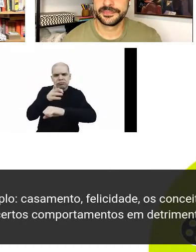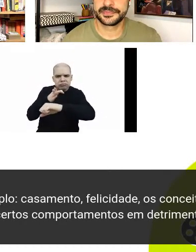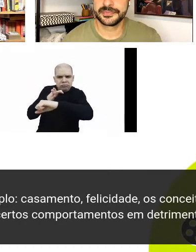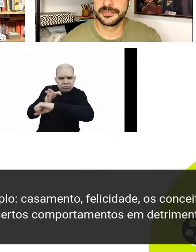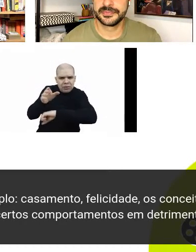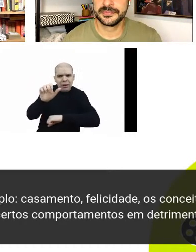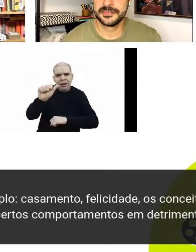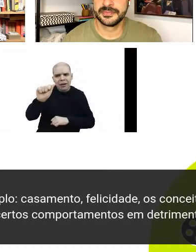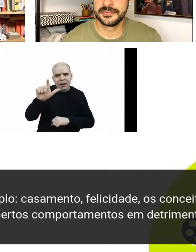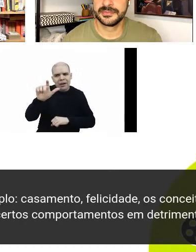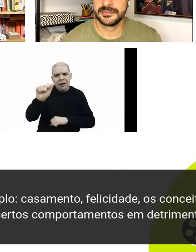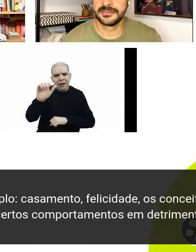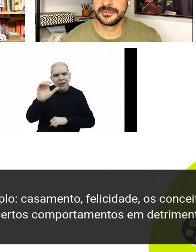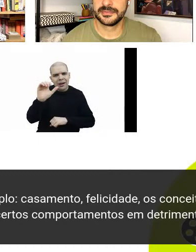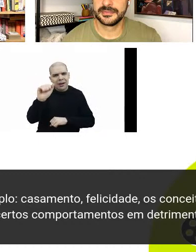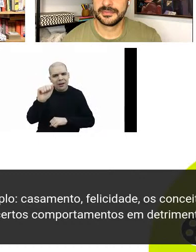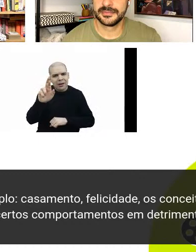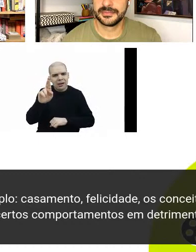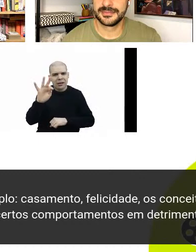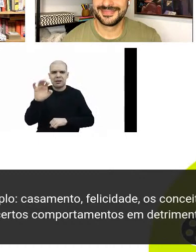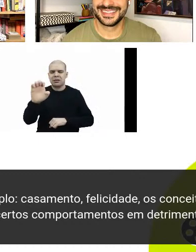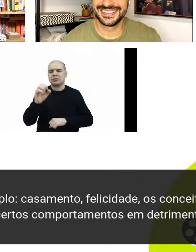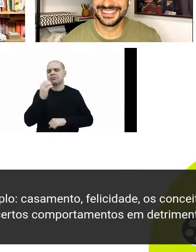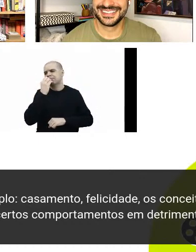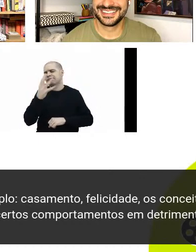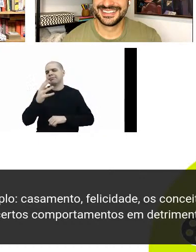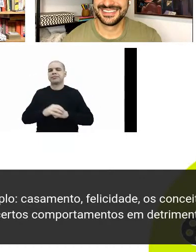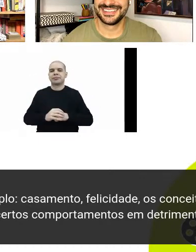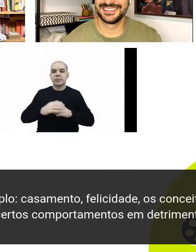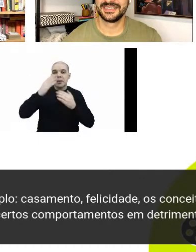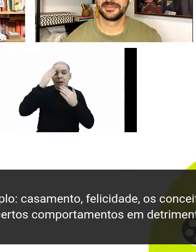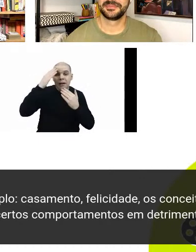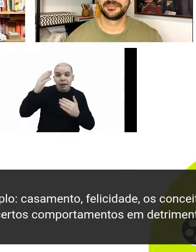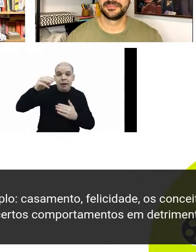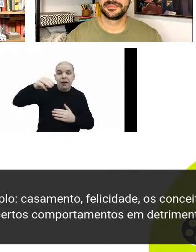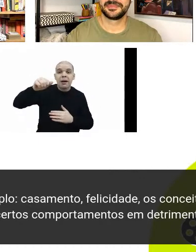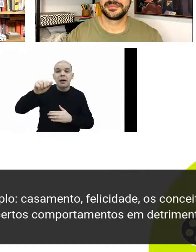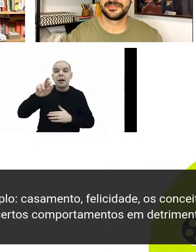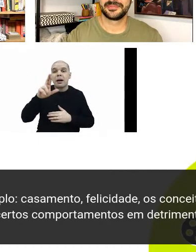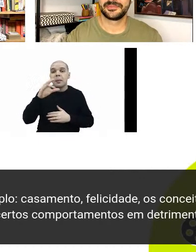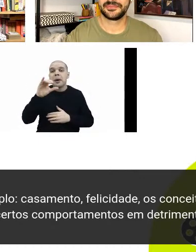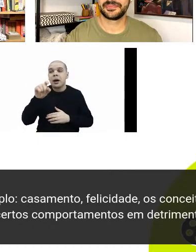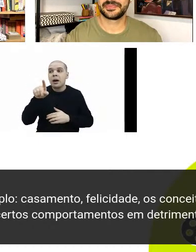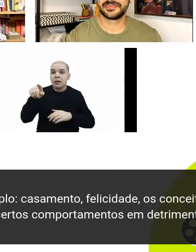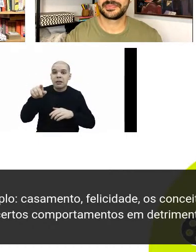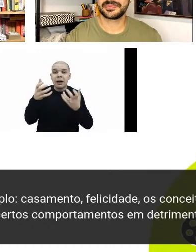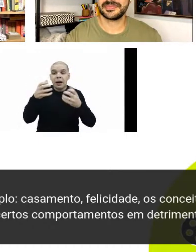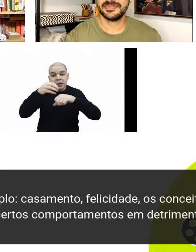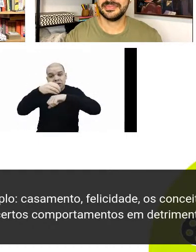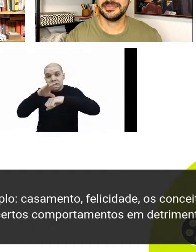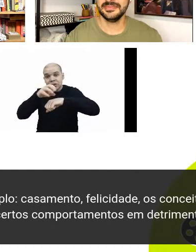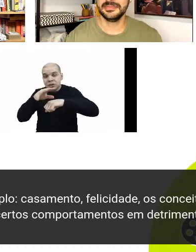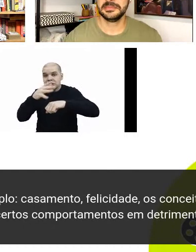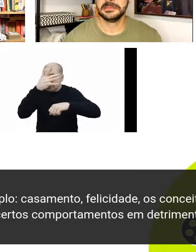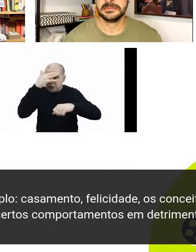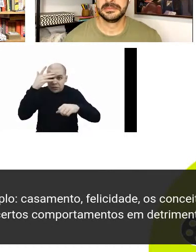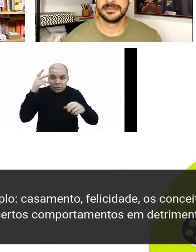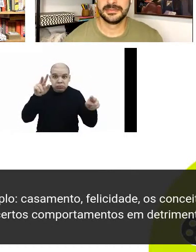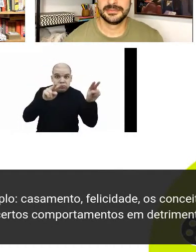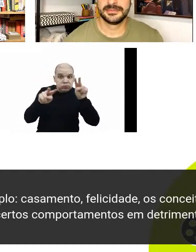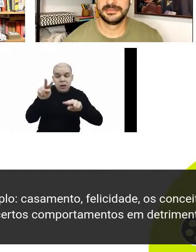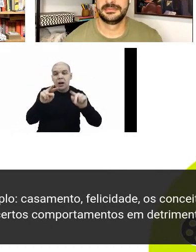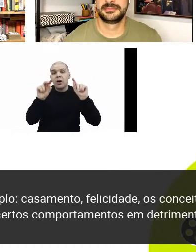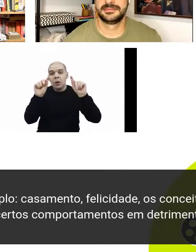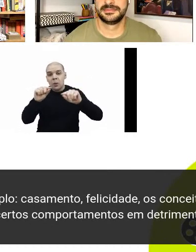começar aqui, eu agradecendo o Márcio e pedindo uma indicação para ele, que a gente tem a ação do Cultura em Casa, do Misa em Casa,